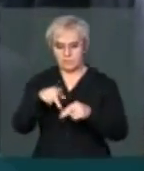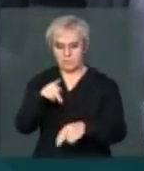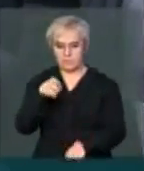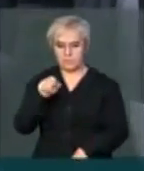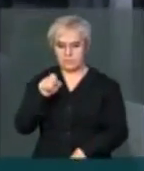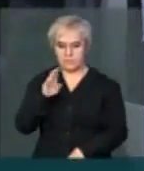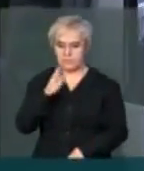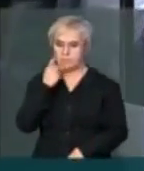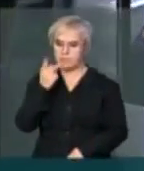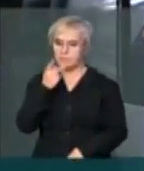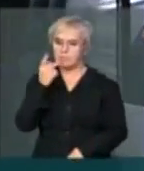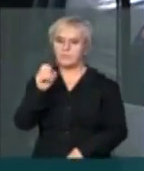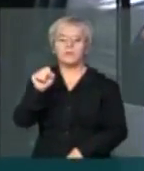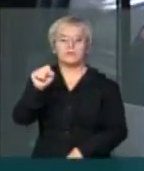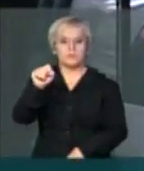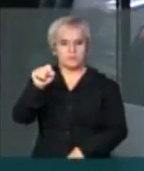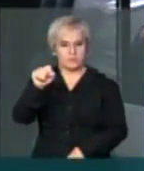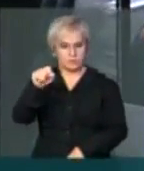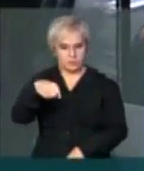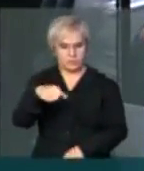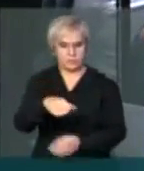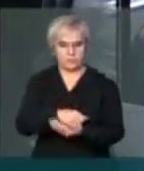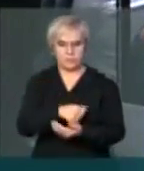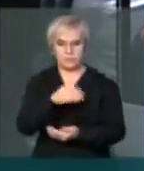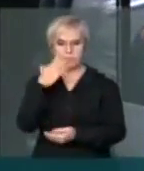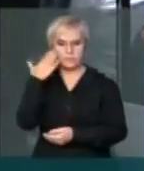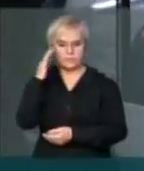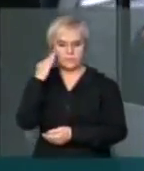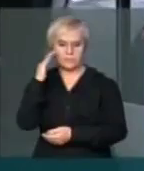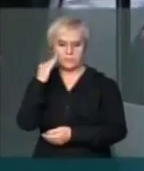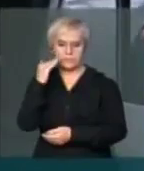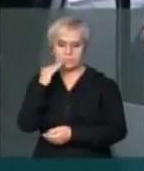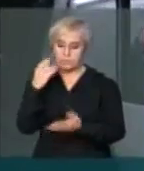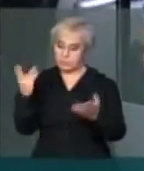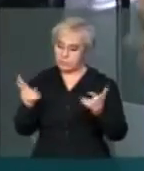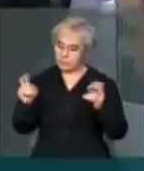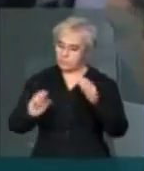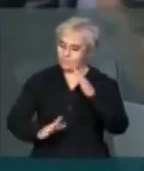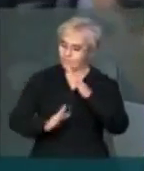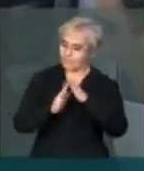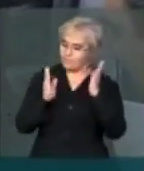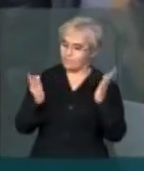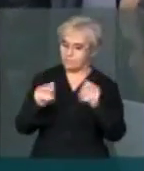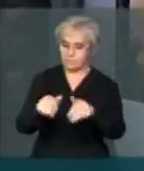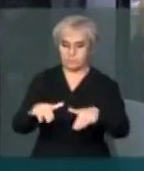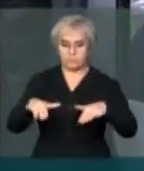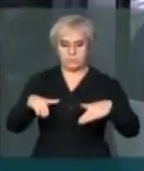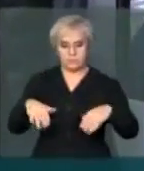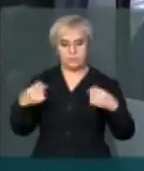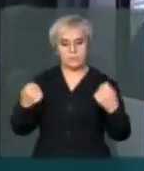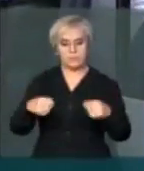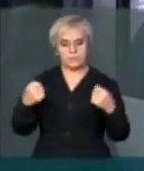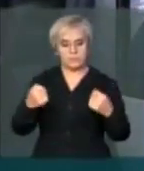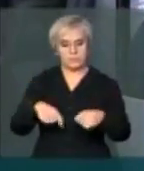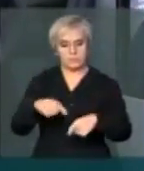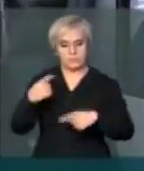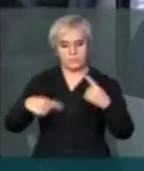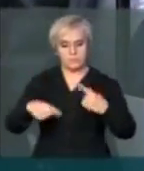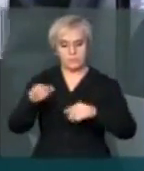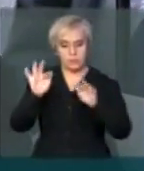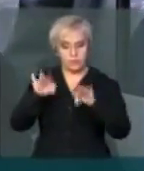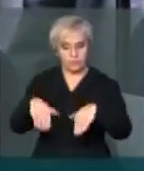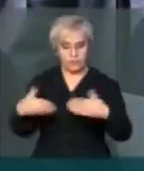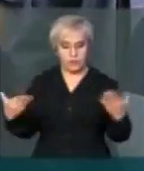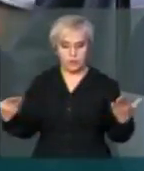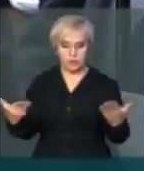PSB reafirma sua posição e entende que a culminância deste assunto neste plenário deve ser encerrada no dia de